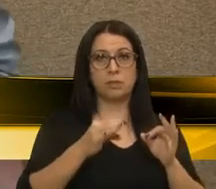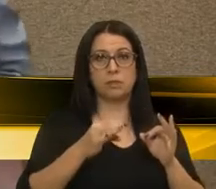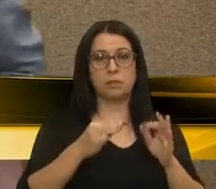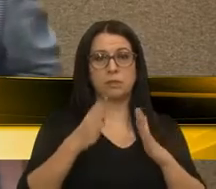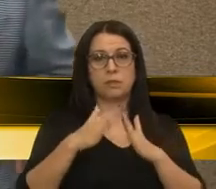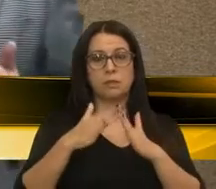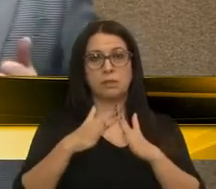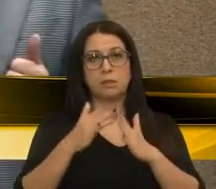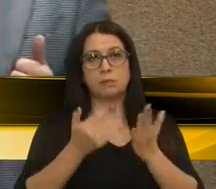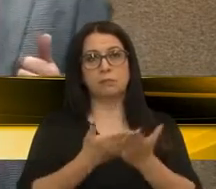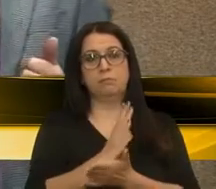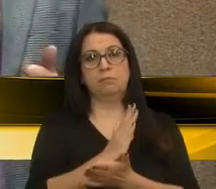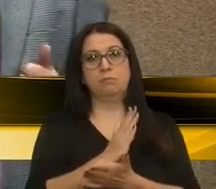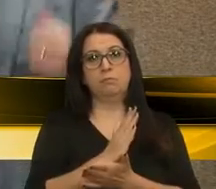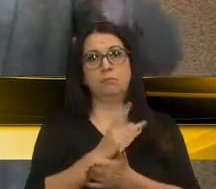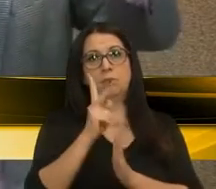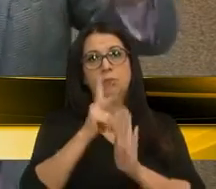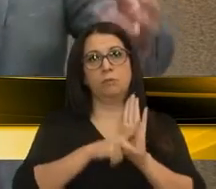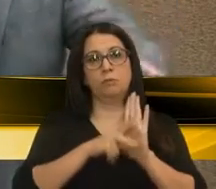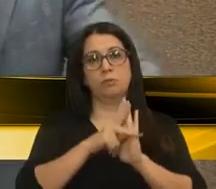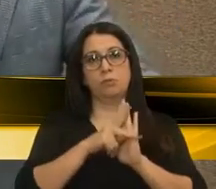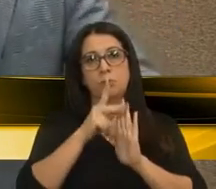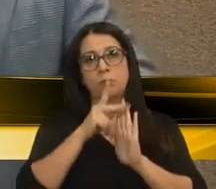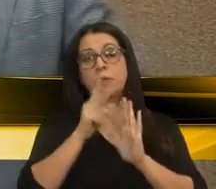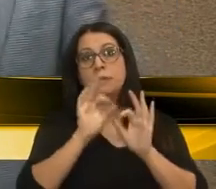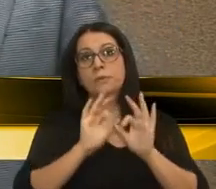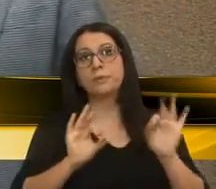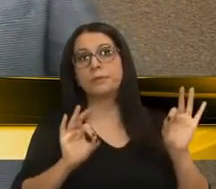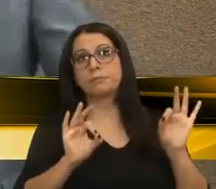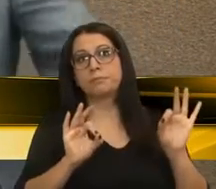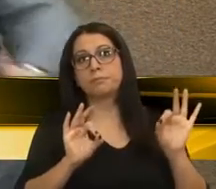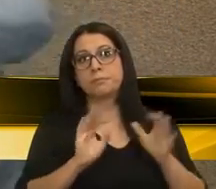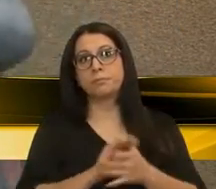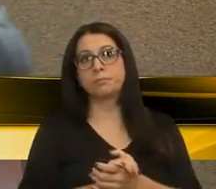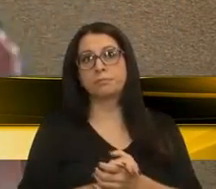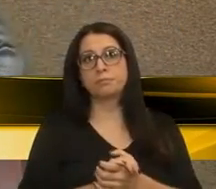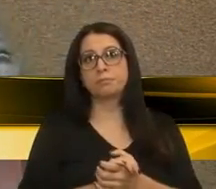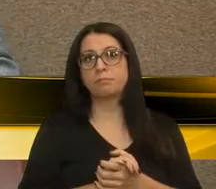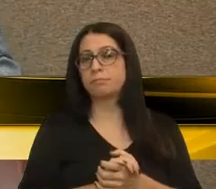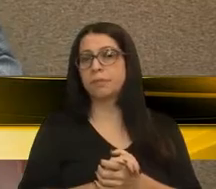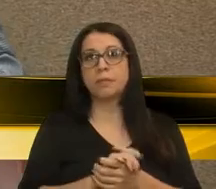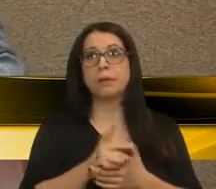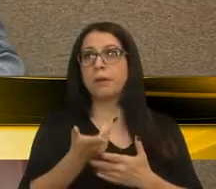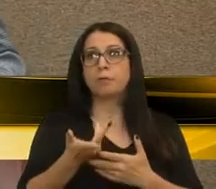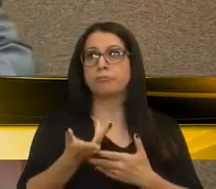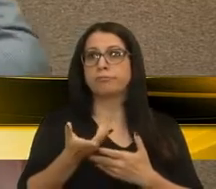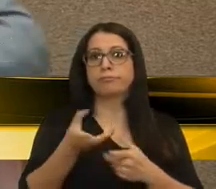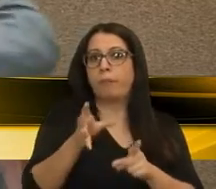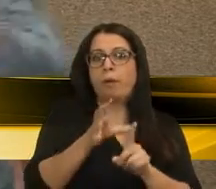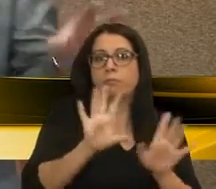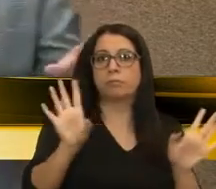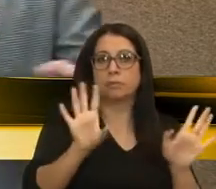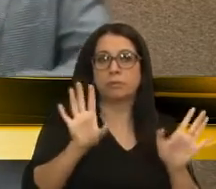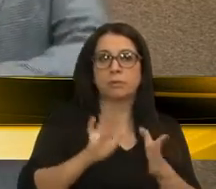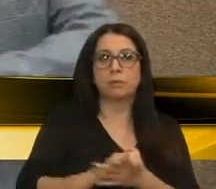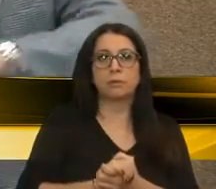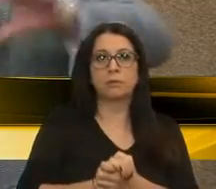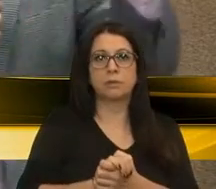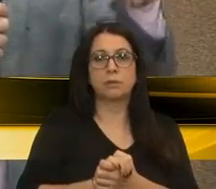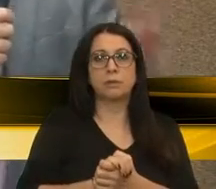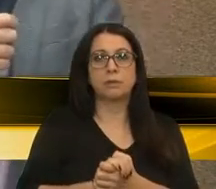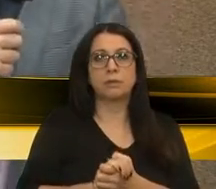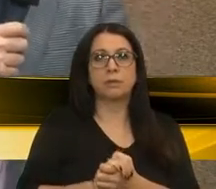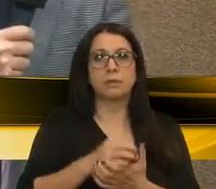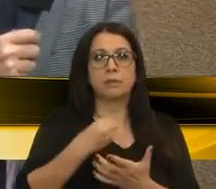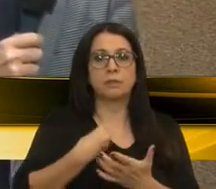casa aqui vai aprovar um projeto tão simples e que não impacta, não impacta na